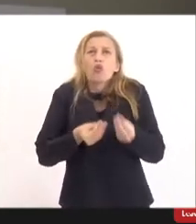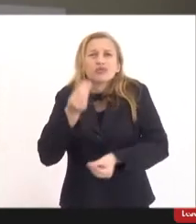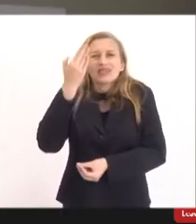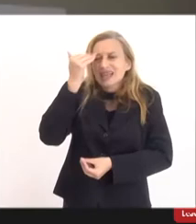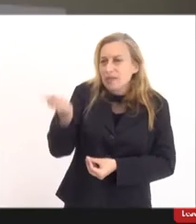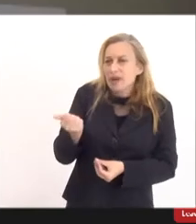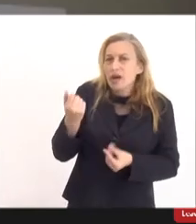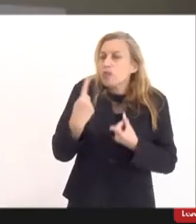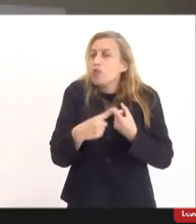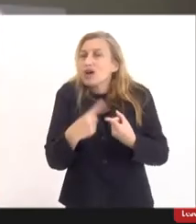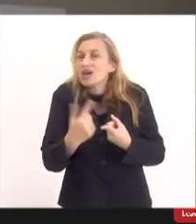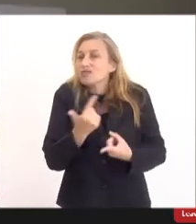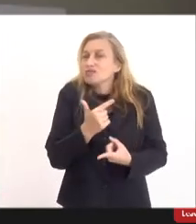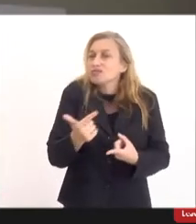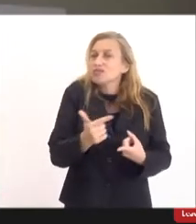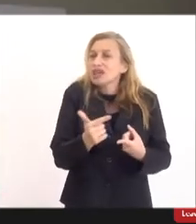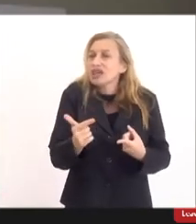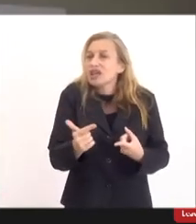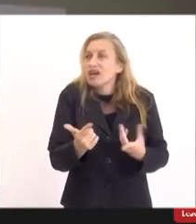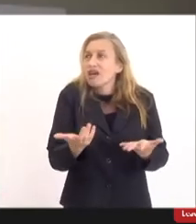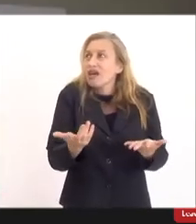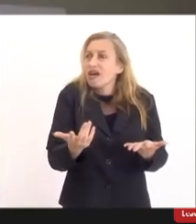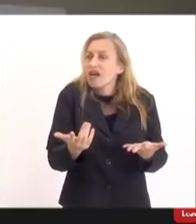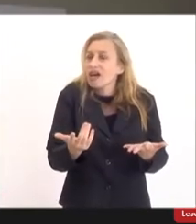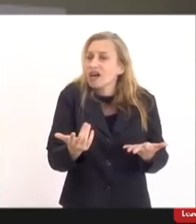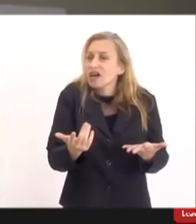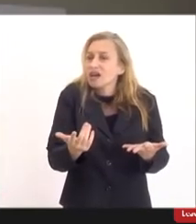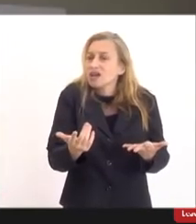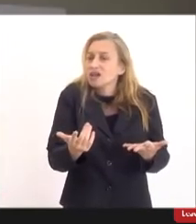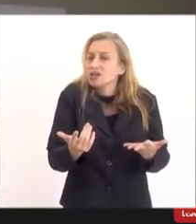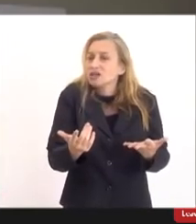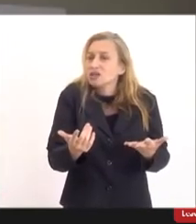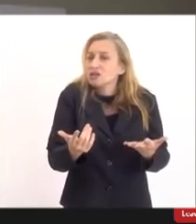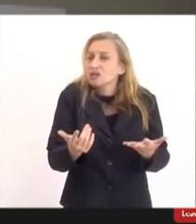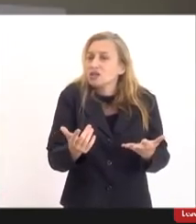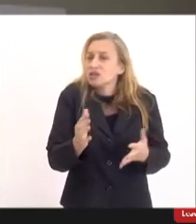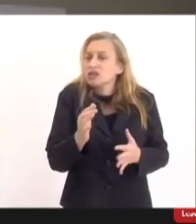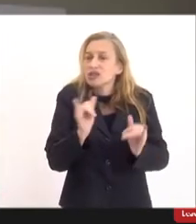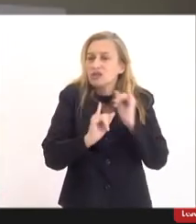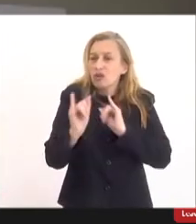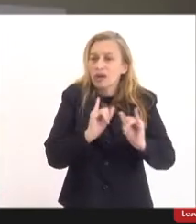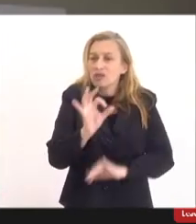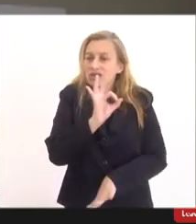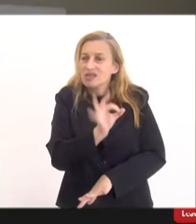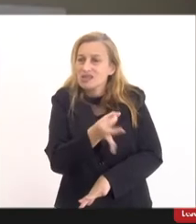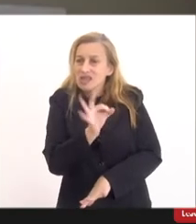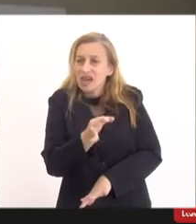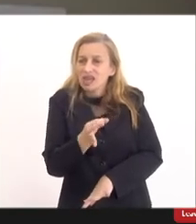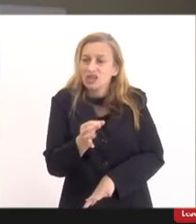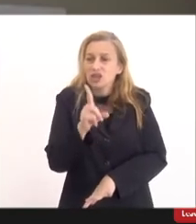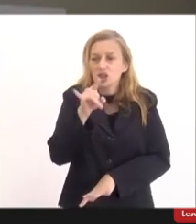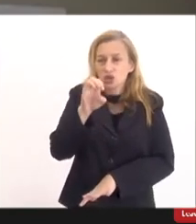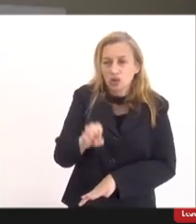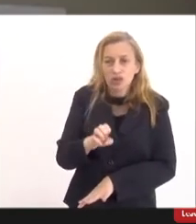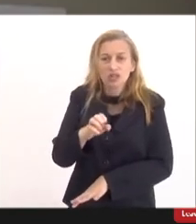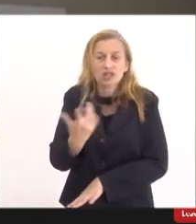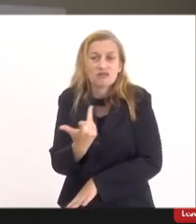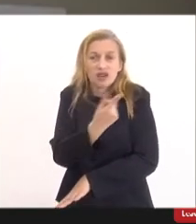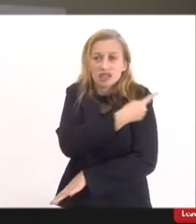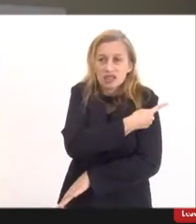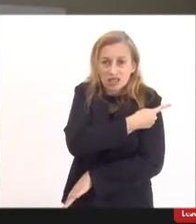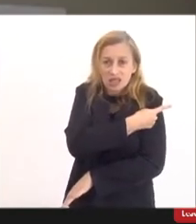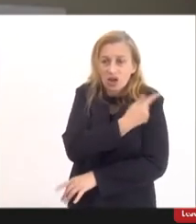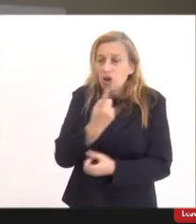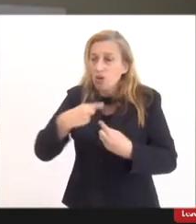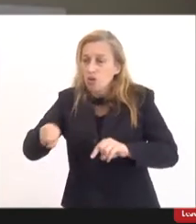porque a gente não tem a disponibilidade, em âmbito mundial, de doses de vacinas contra esse agravo para